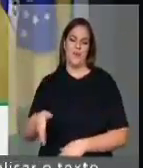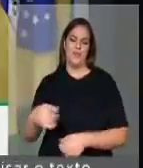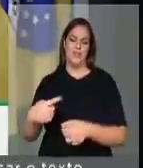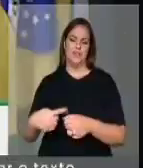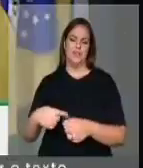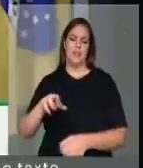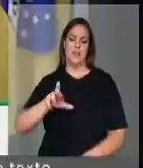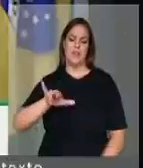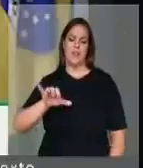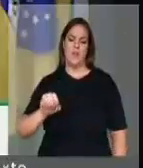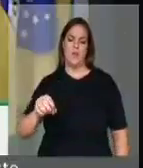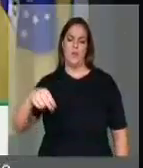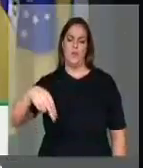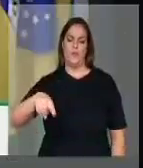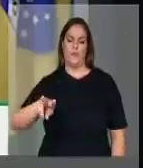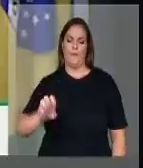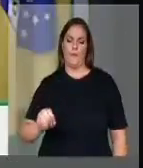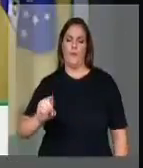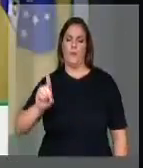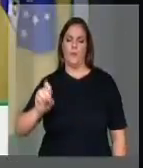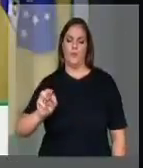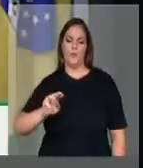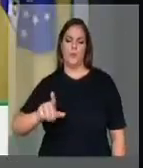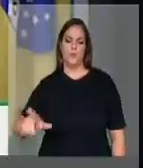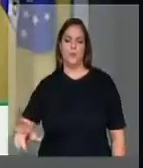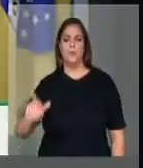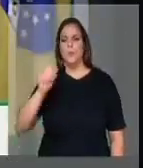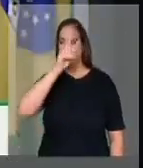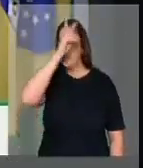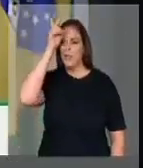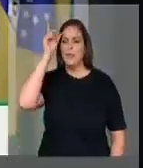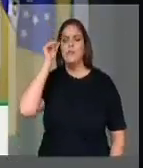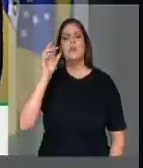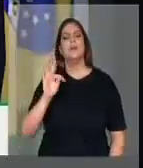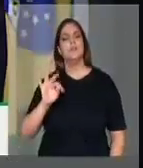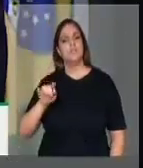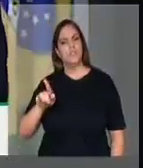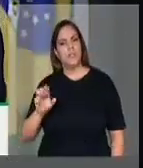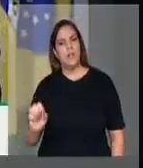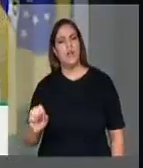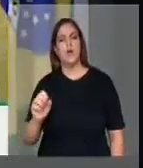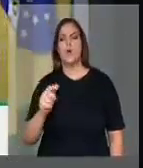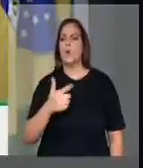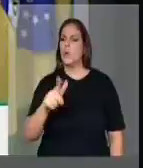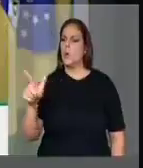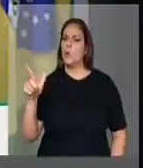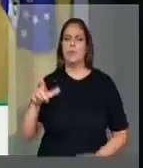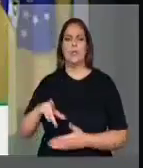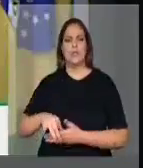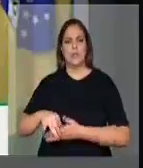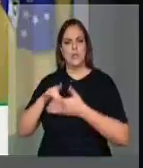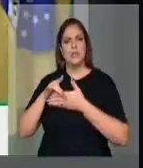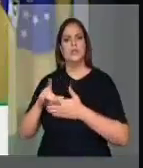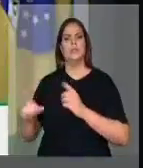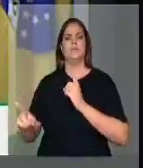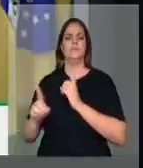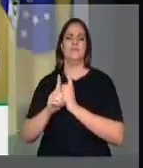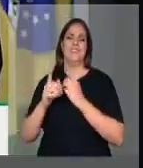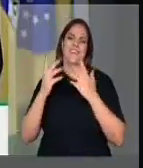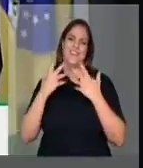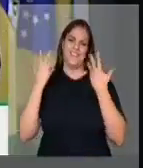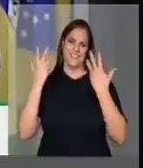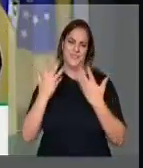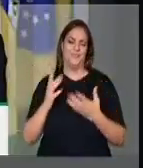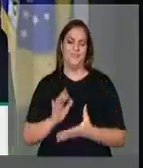Tivemos com o prefeito Tiago, outros vereadores apareceram, outras lideranças. Então, fiquei muito feliz de estar presente em Rio Novo do